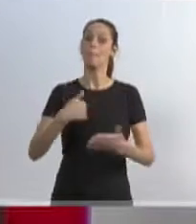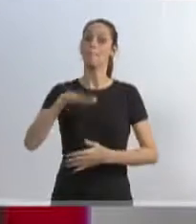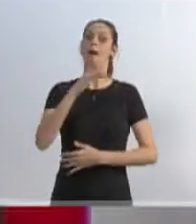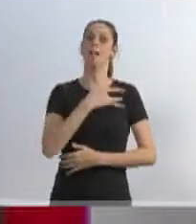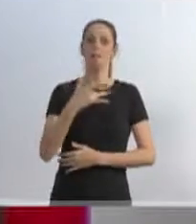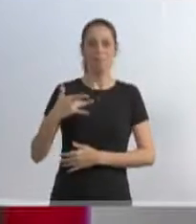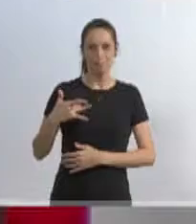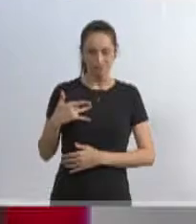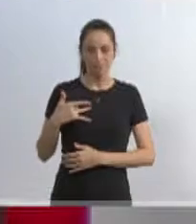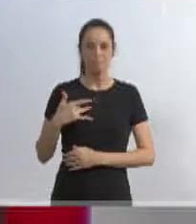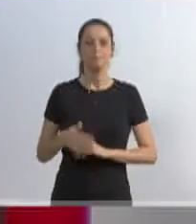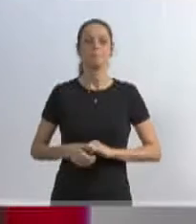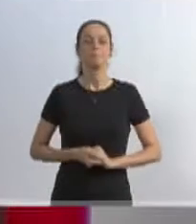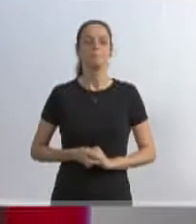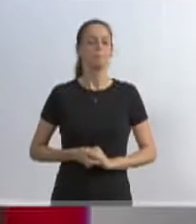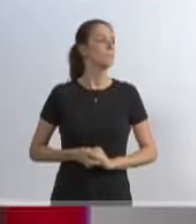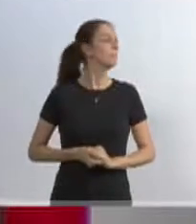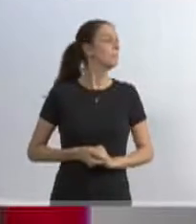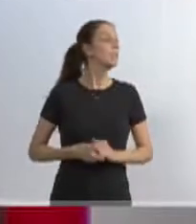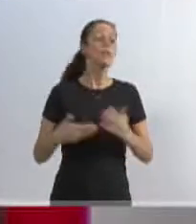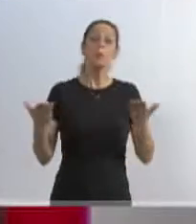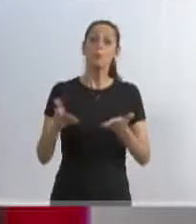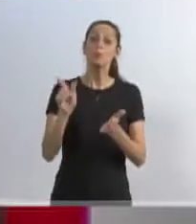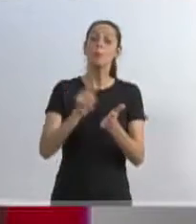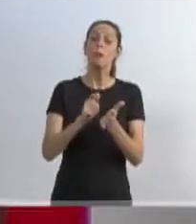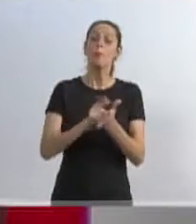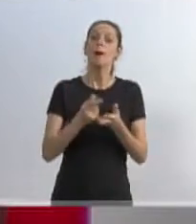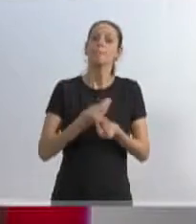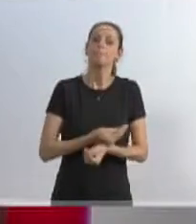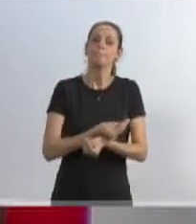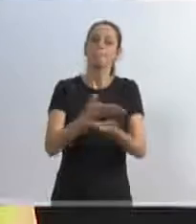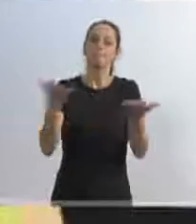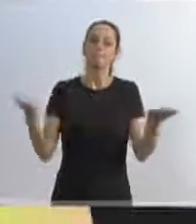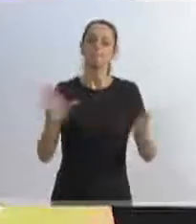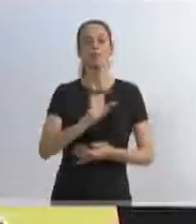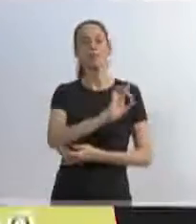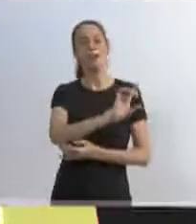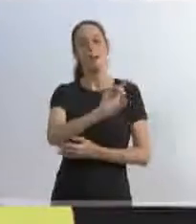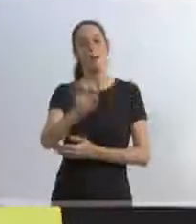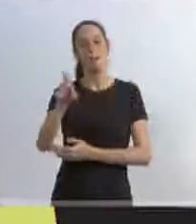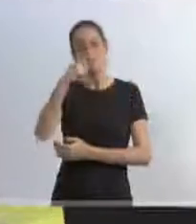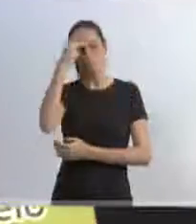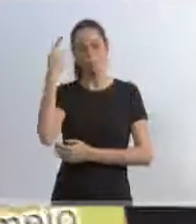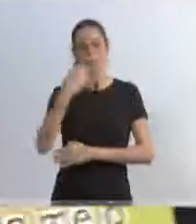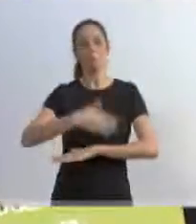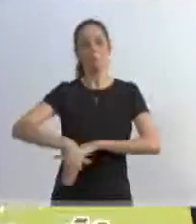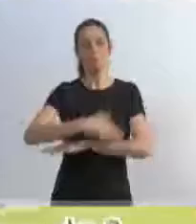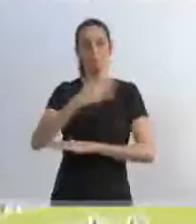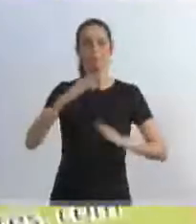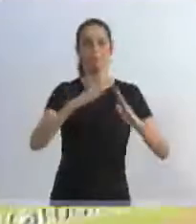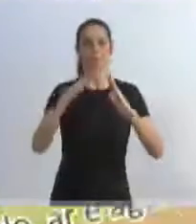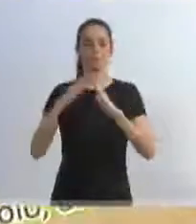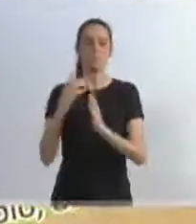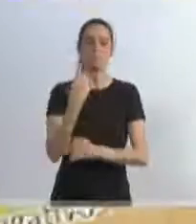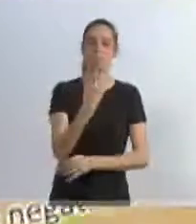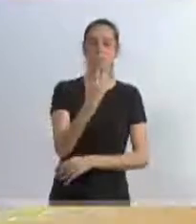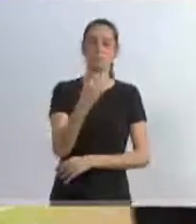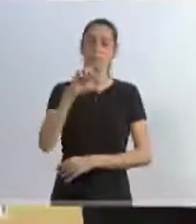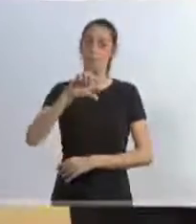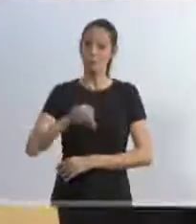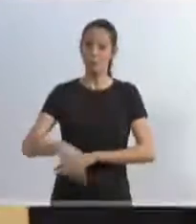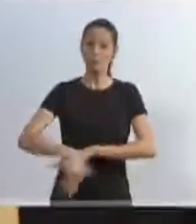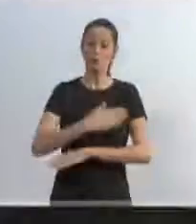entregando este folheto aqui, para cada morador dos 169 ruas que nós